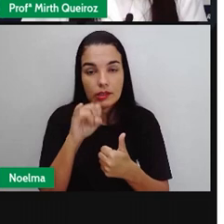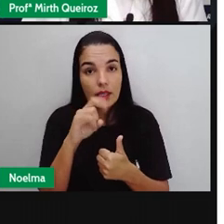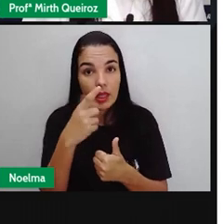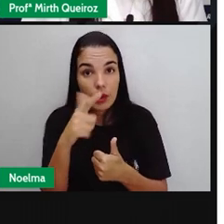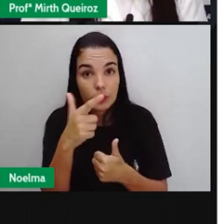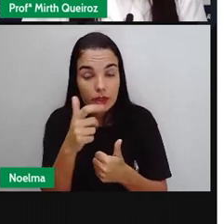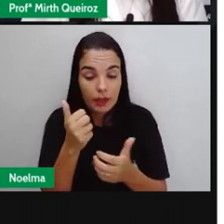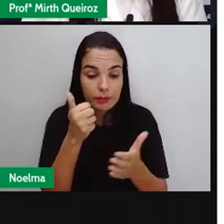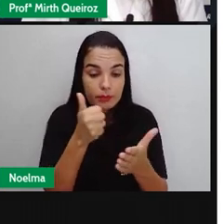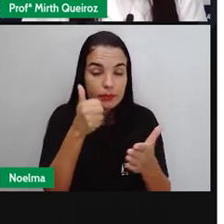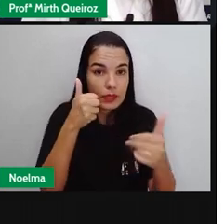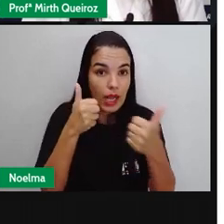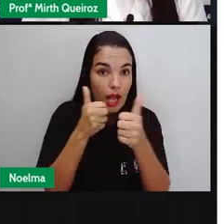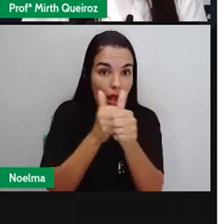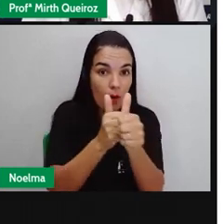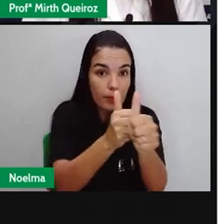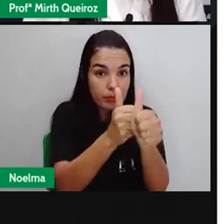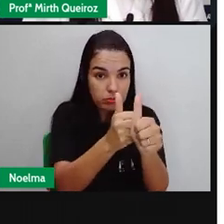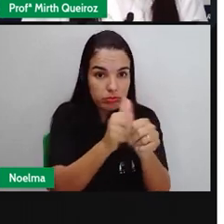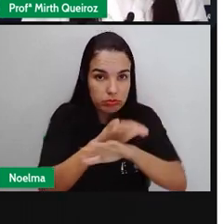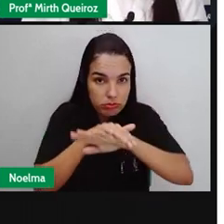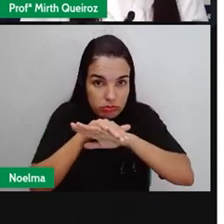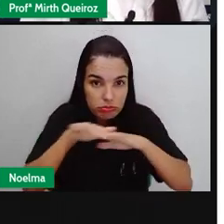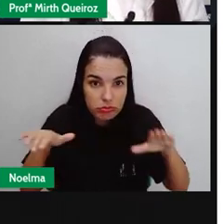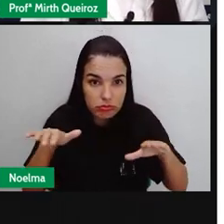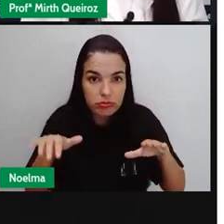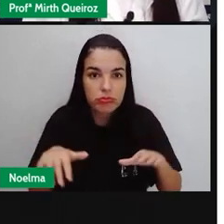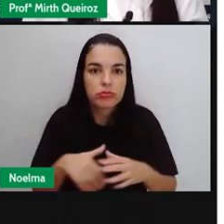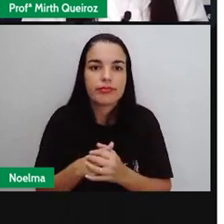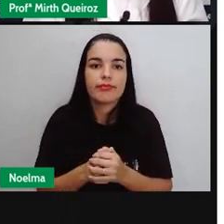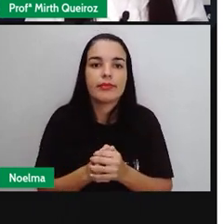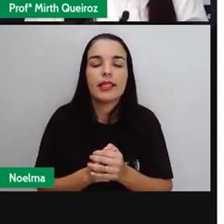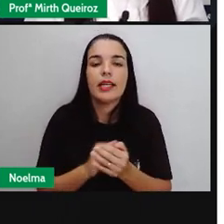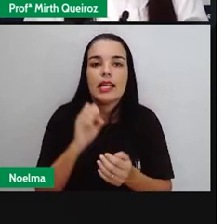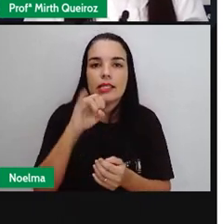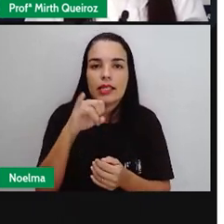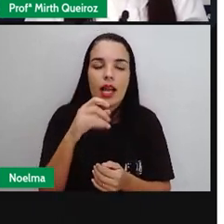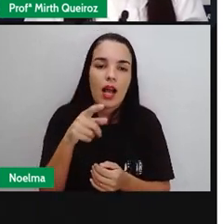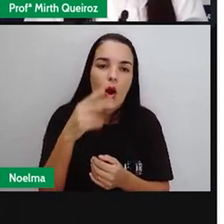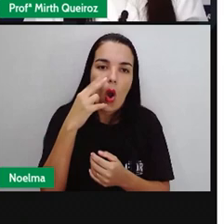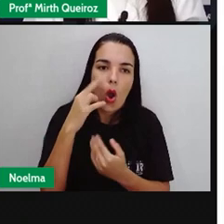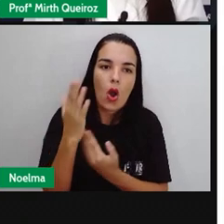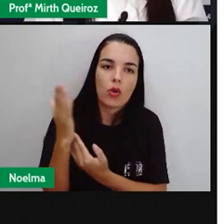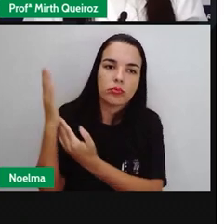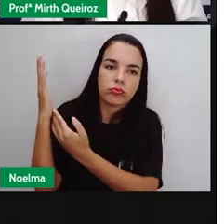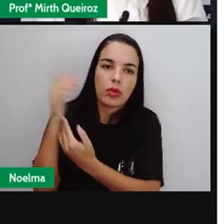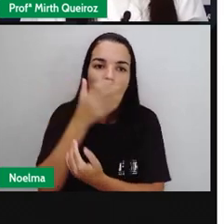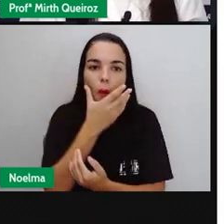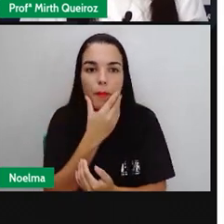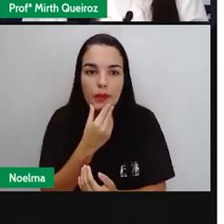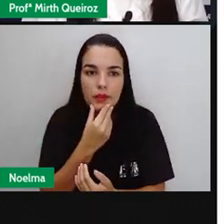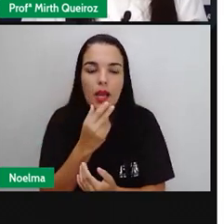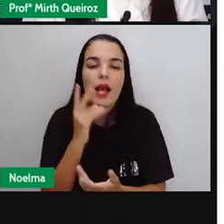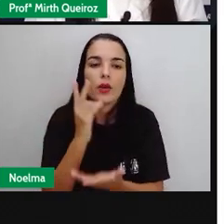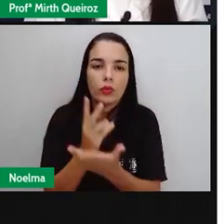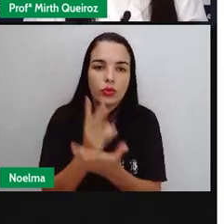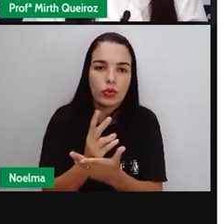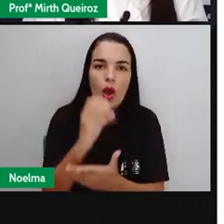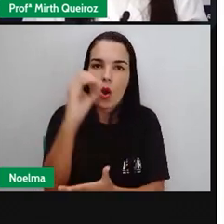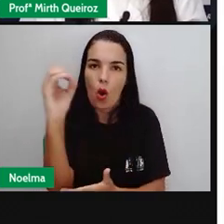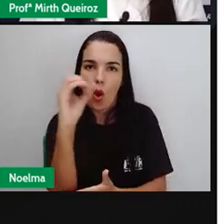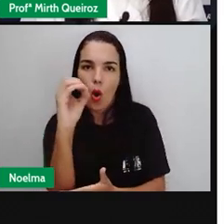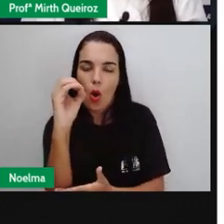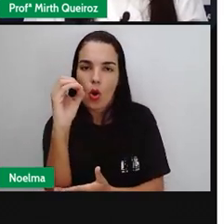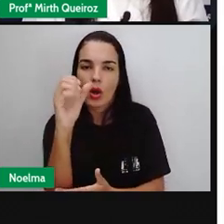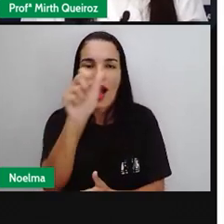preposição. É só a palavra solta. Anexo, certo? Então, o arquivo anexo contém o relatório elaborado. A planilha